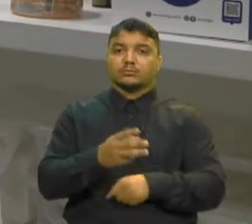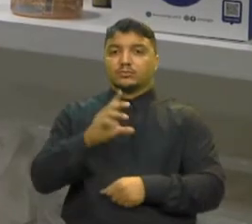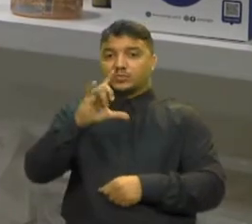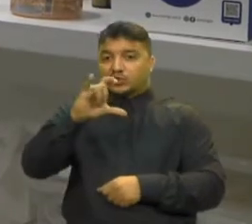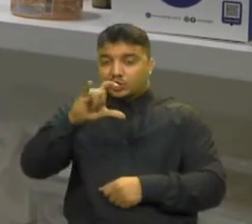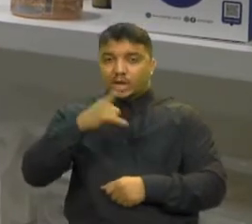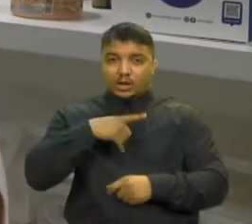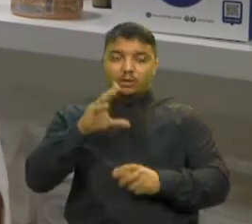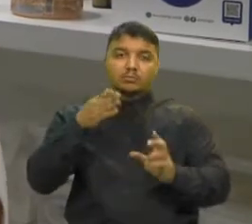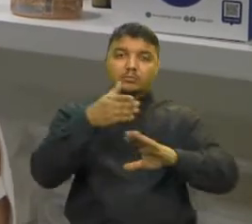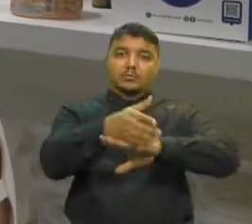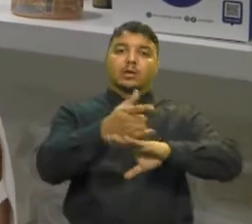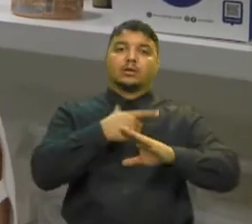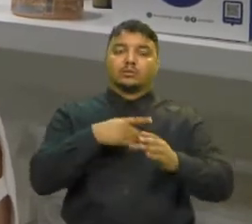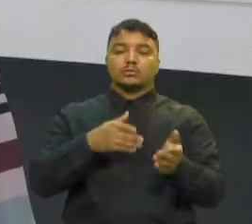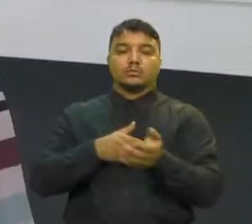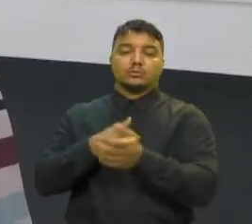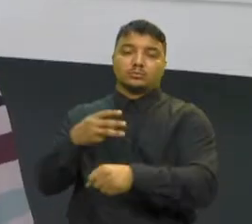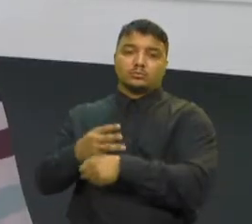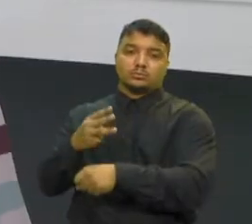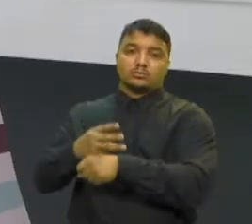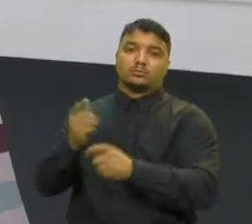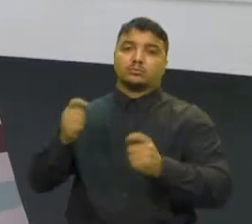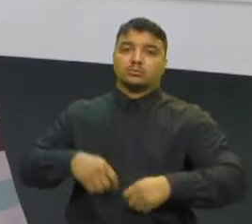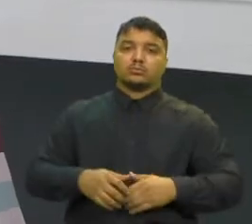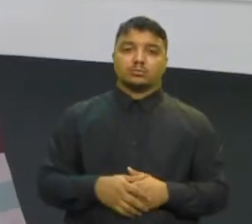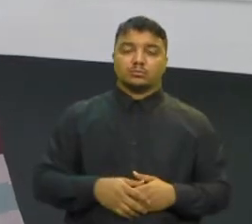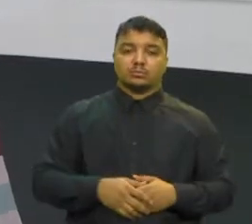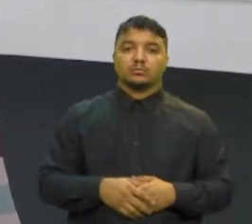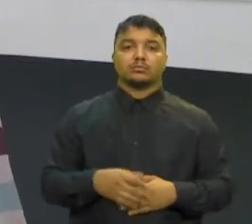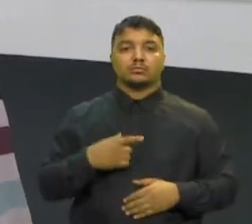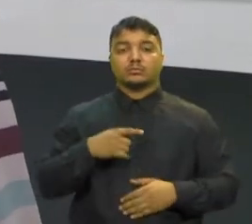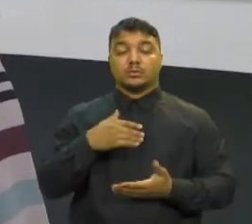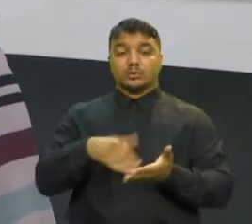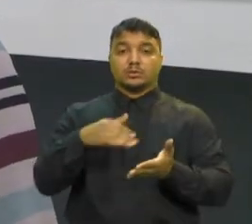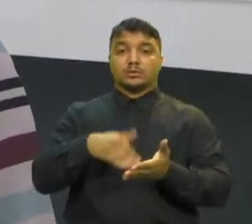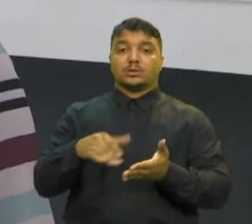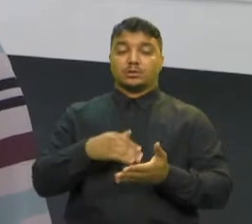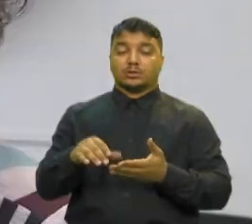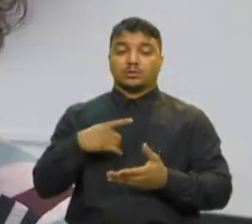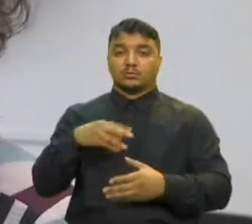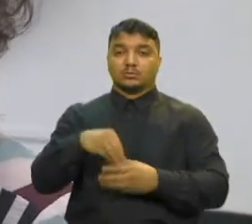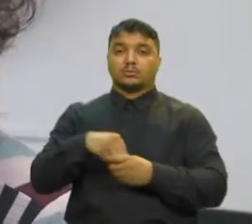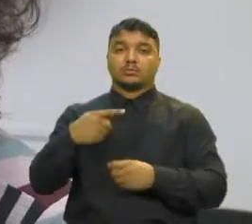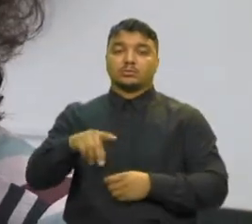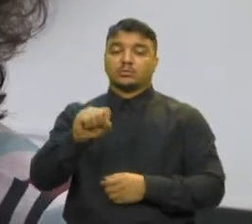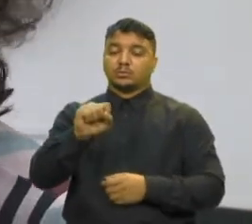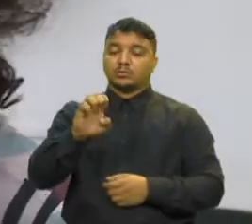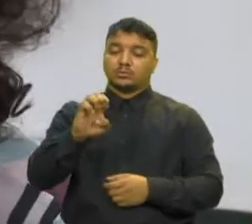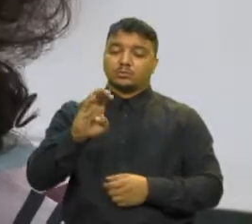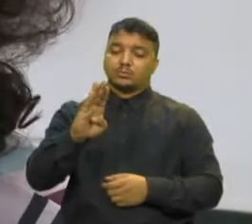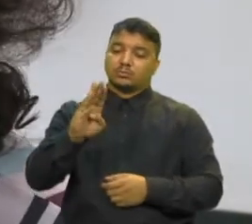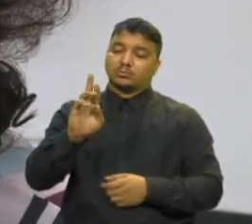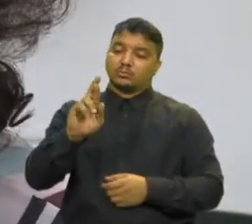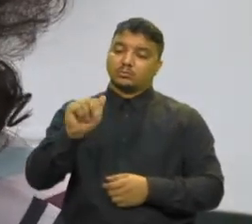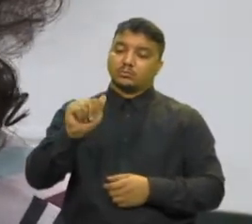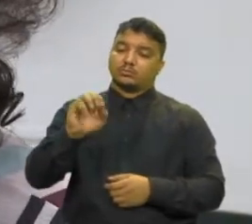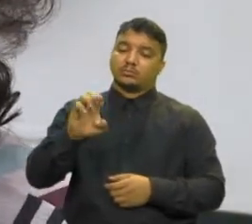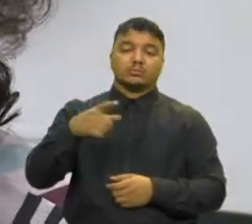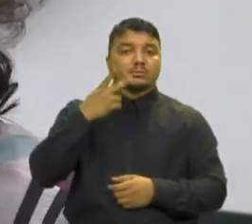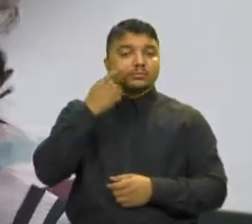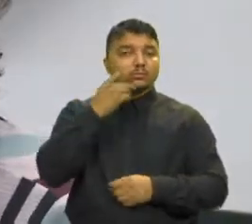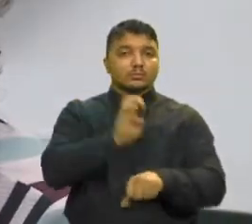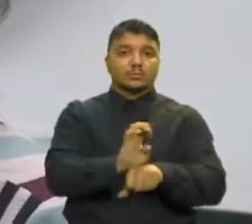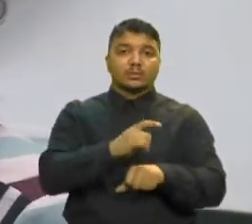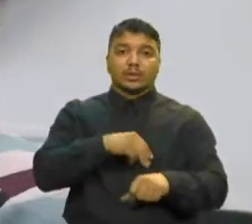e fidelizo elas no WhatsApp Para a secretária executiva da diretoria do Sebrae Ceará, Alice Mesquita Os micro